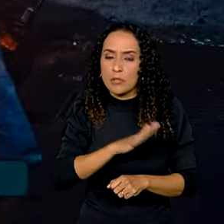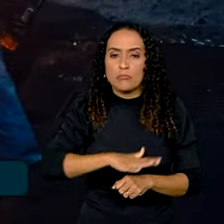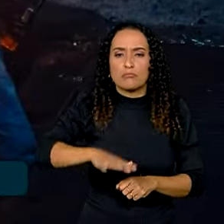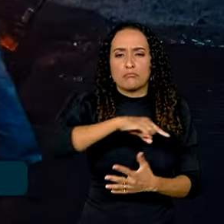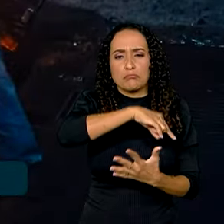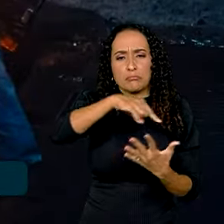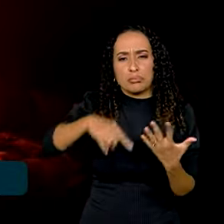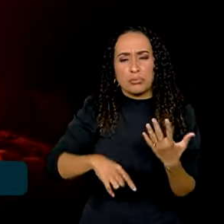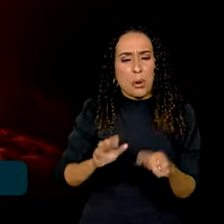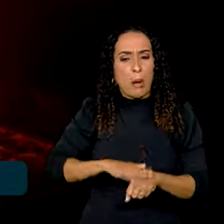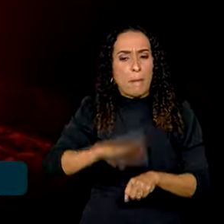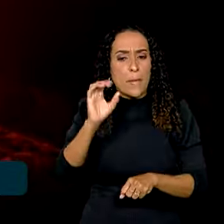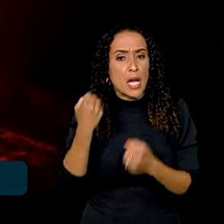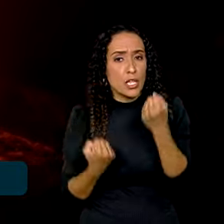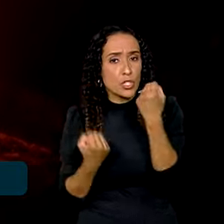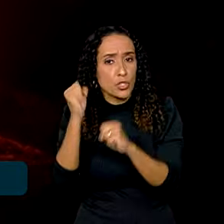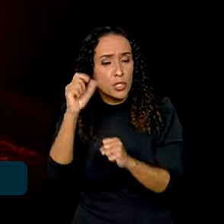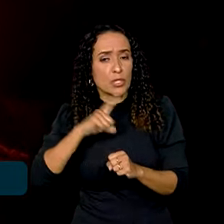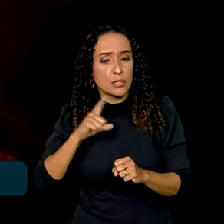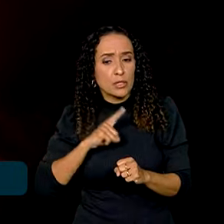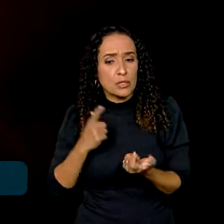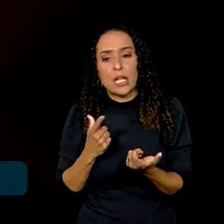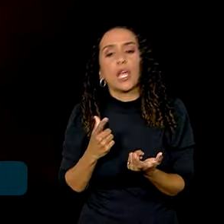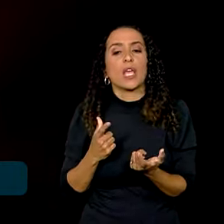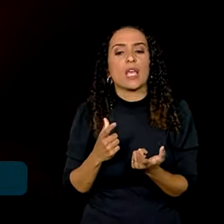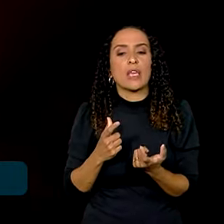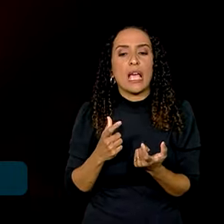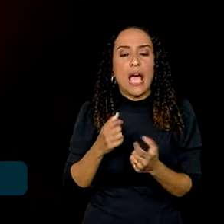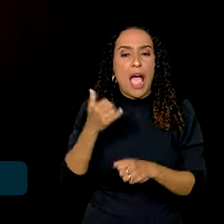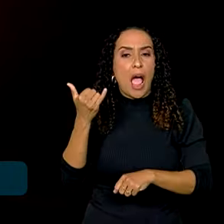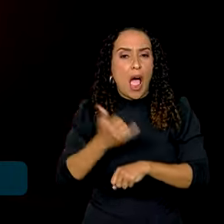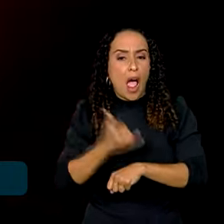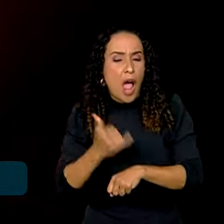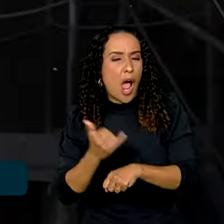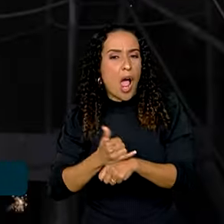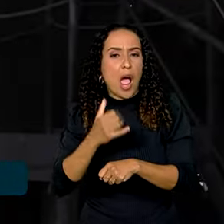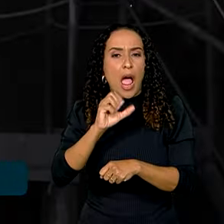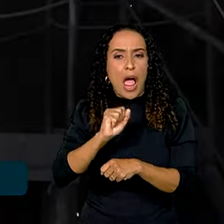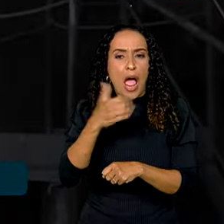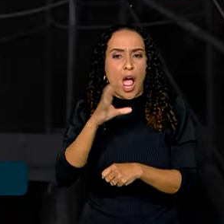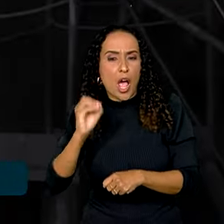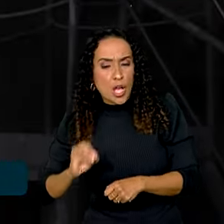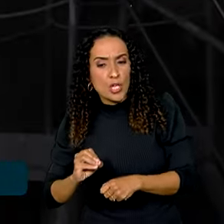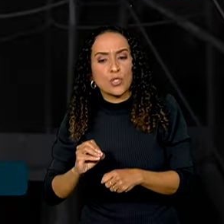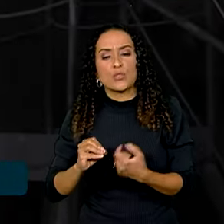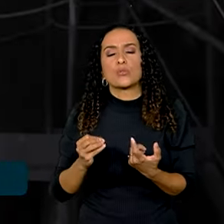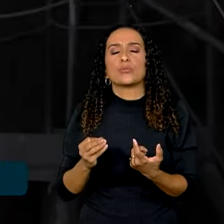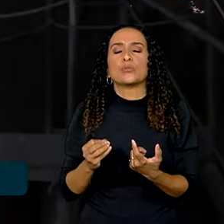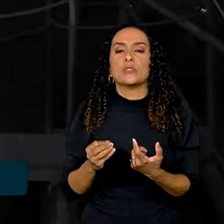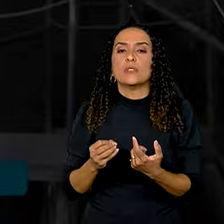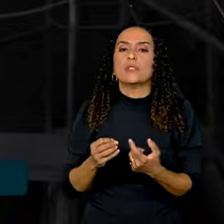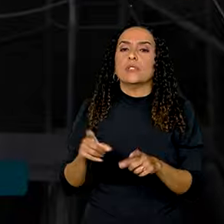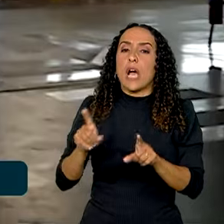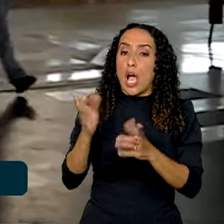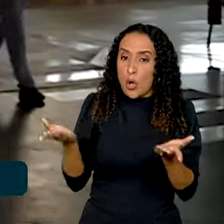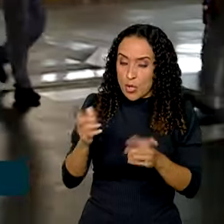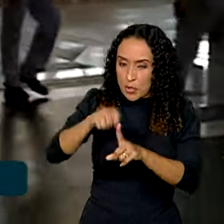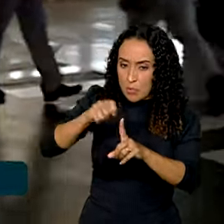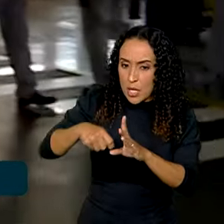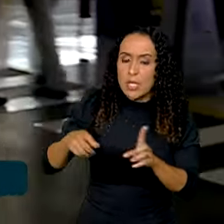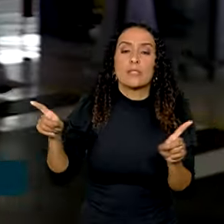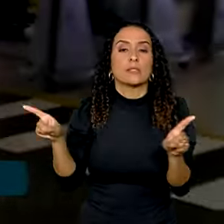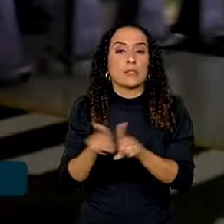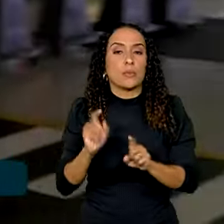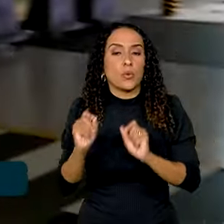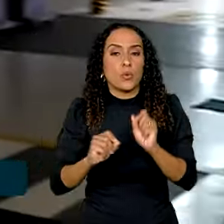bens mais industrializados, siderúrgicos, o aço semi-acabado, crescimento de exportação, nesse mês. Assim